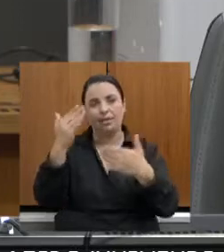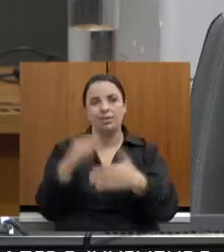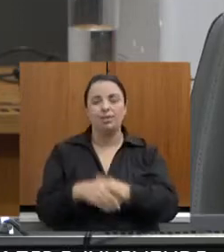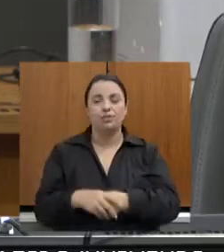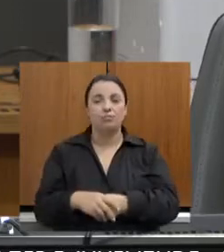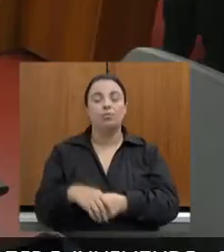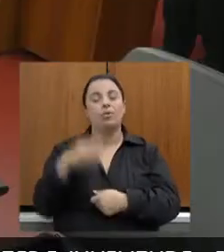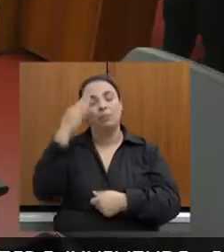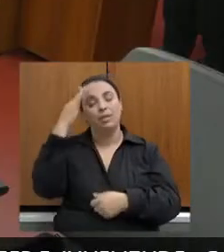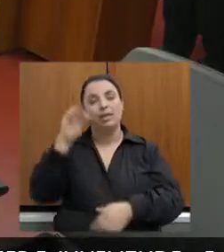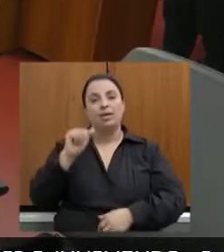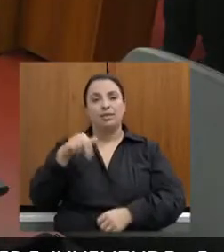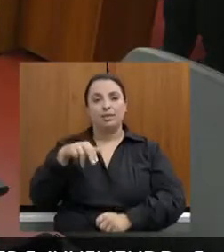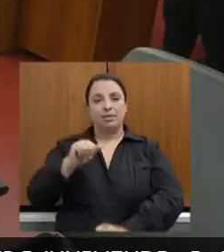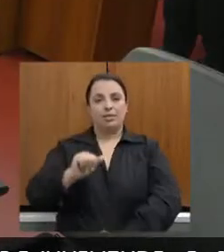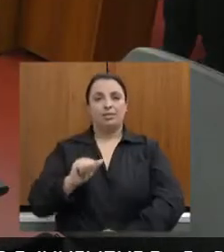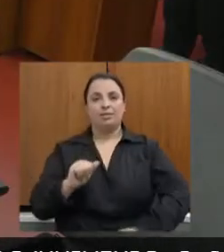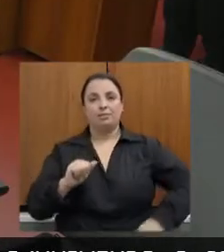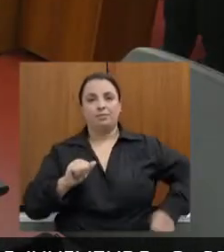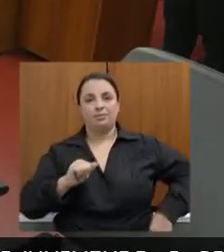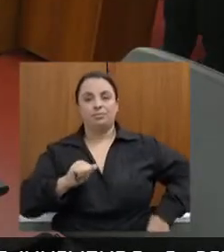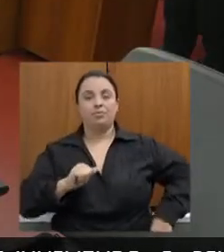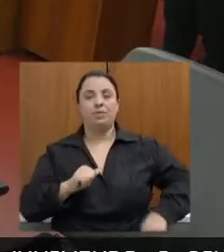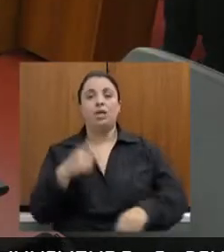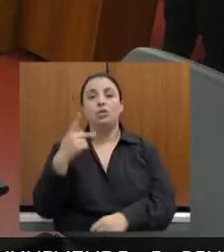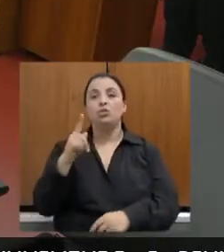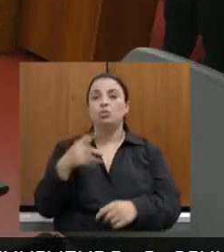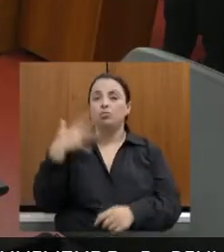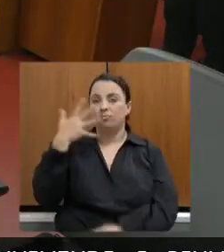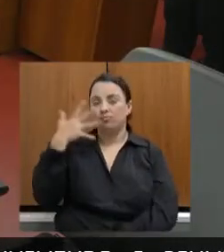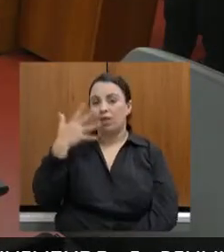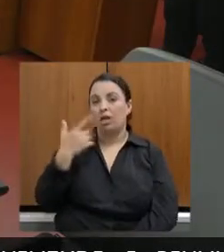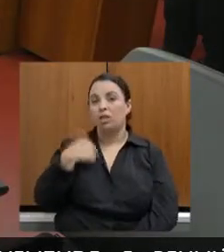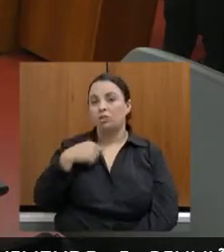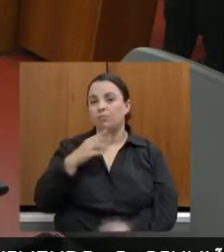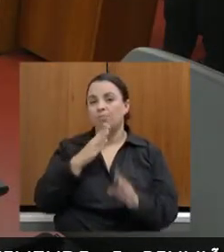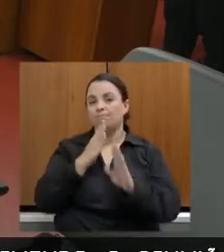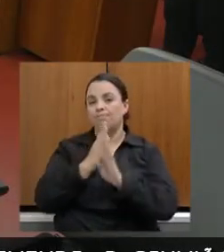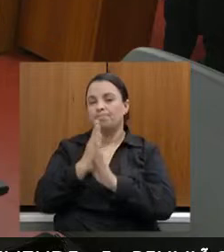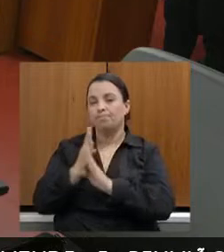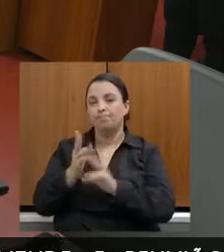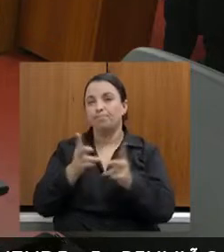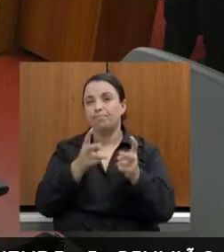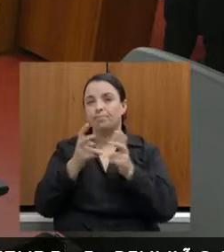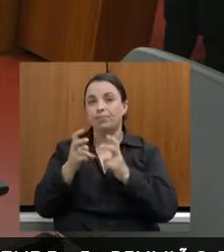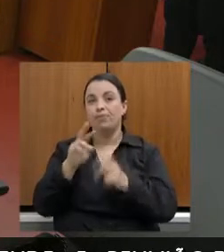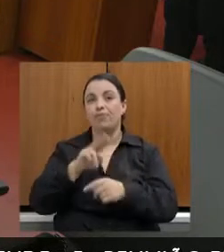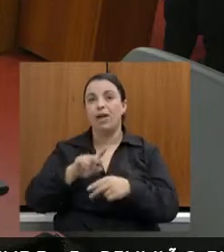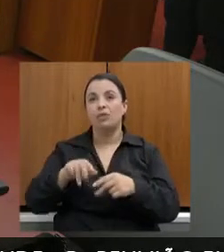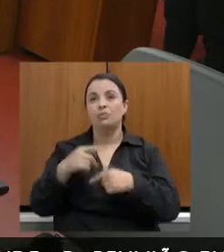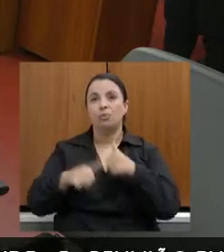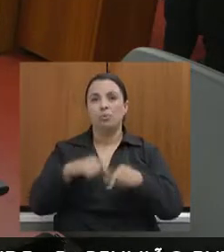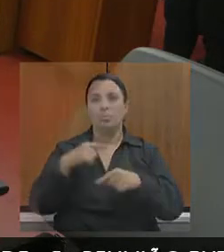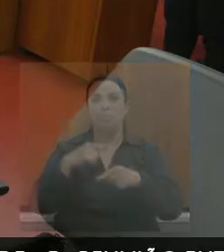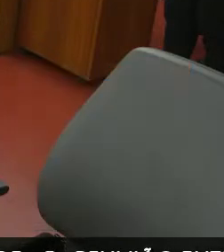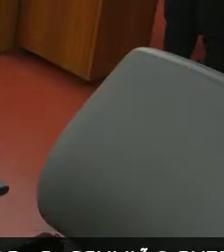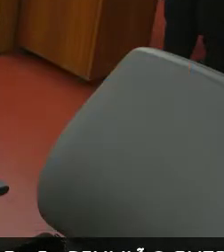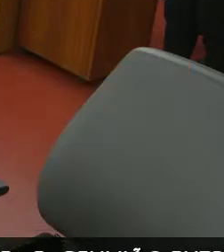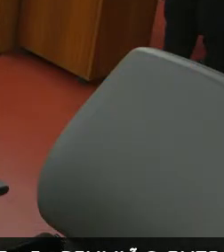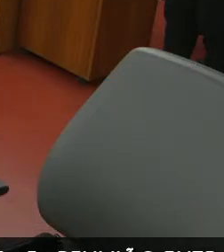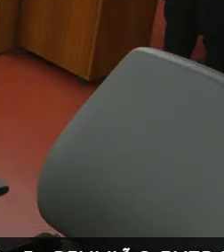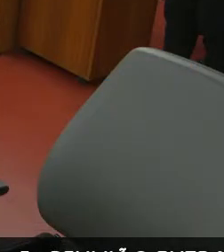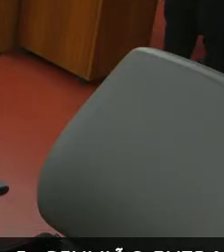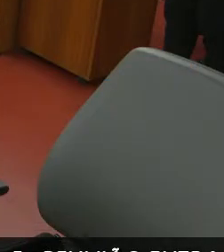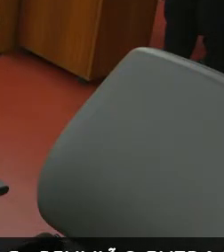obrigado, Ana. Na sua fala, nós já detectamos uma série de problemas que nós sabemos da realidade, não é,